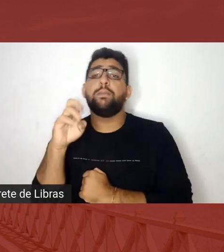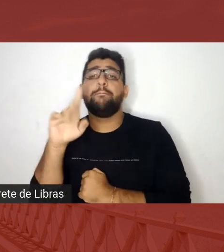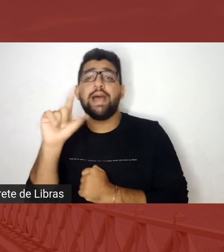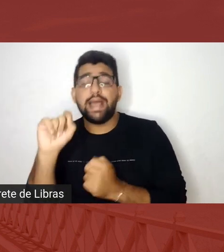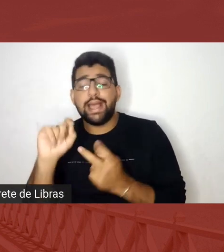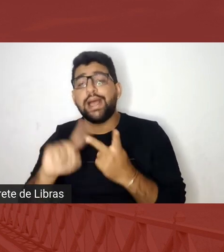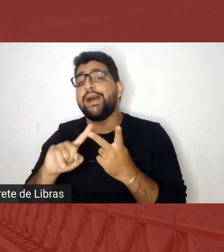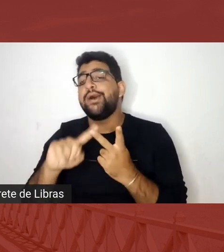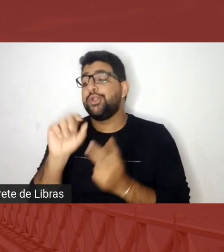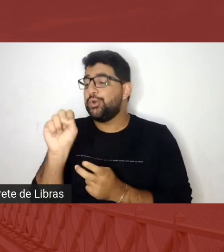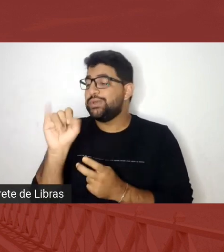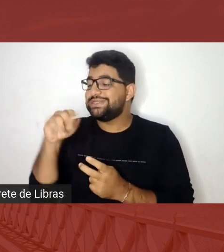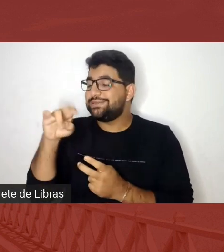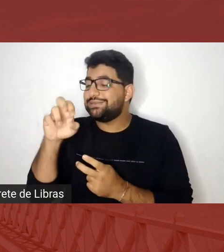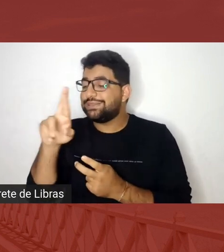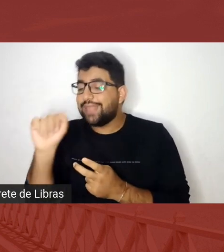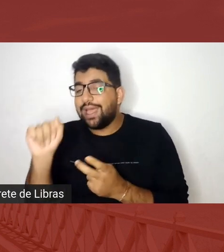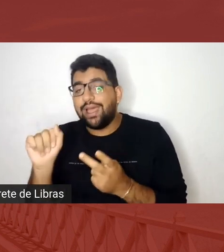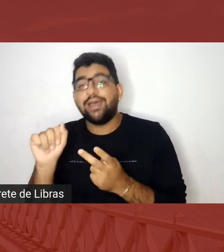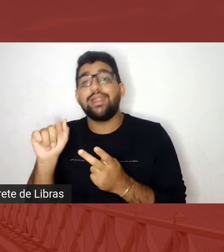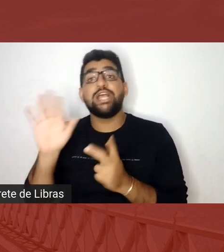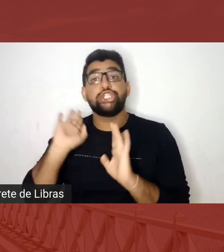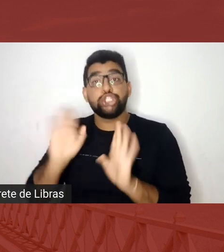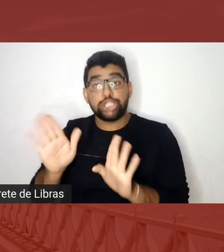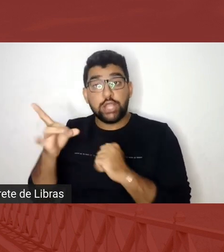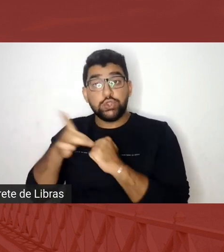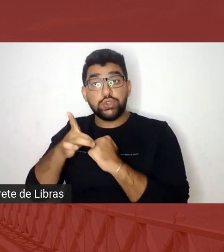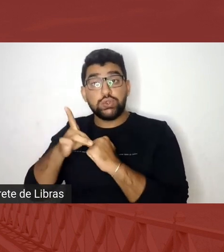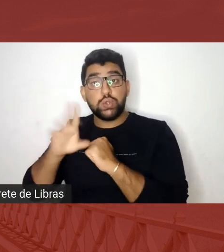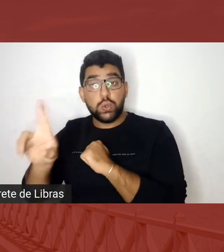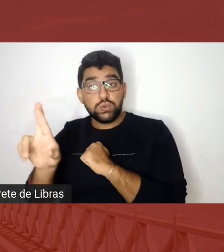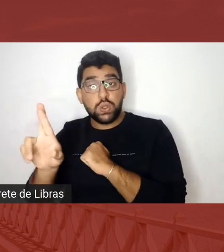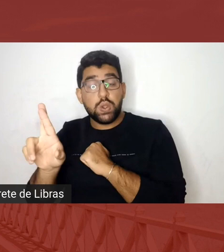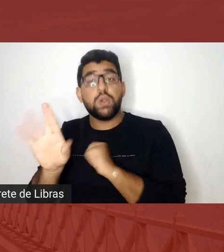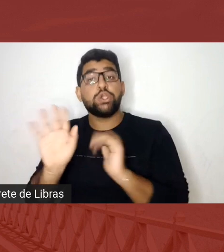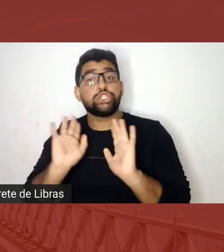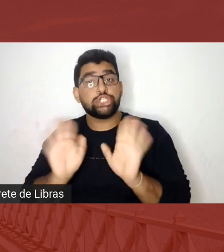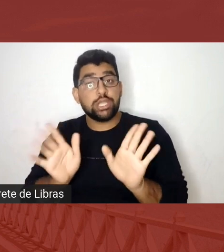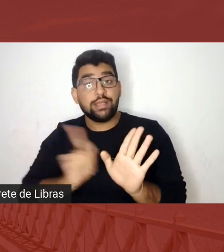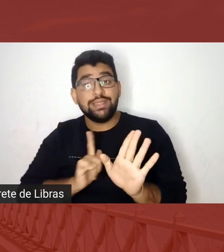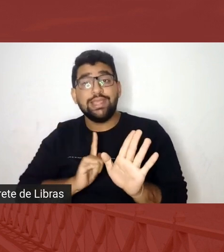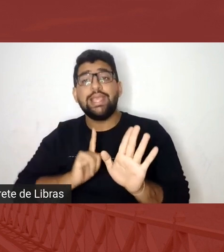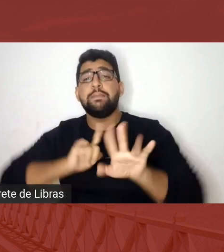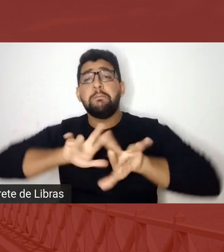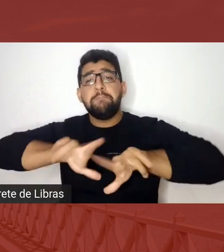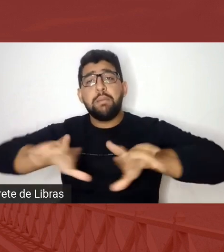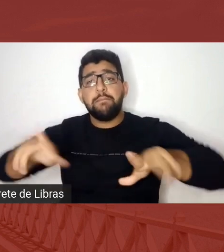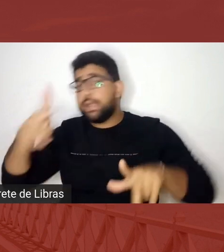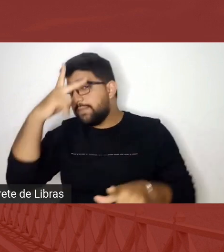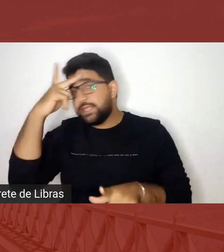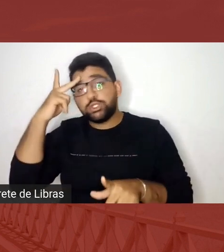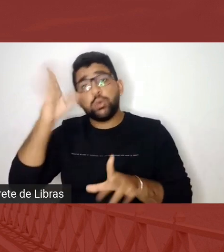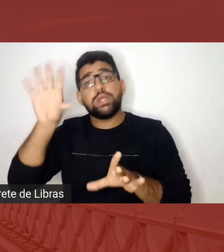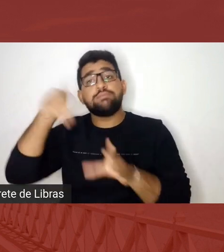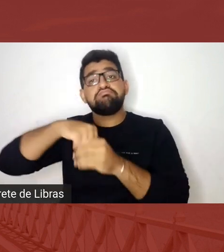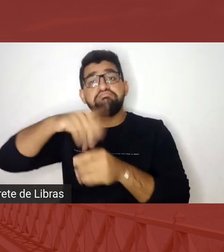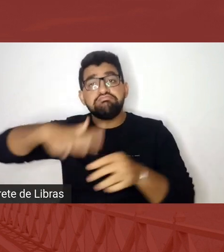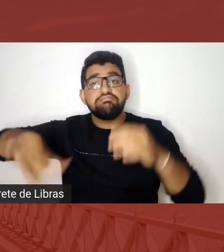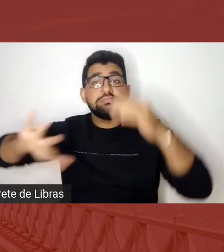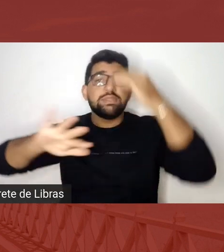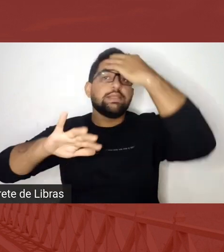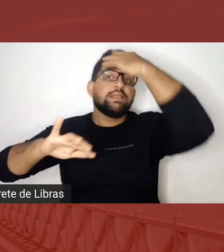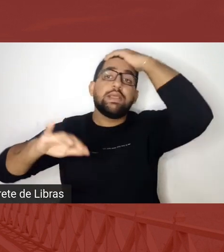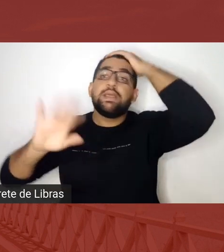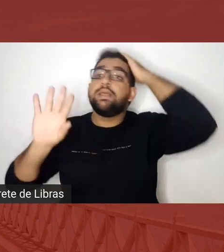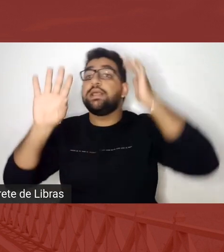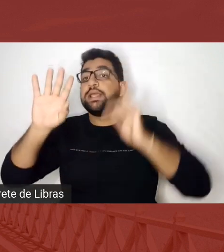Sinara, doutorado já, tal, tudo, vários aí que estão aí, estão aí, estão rondando a arte, estão dentro